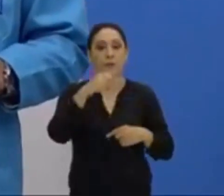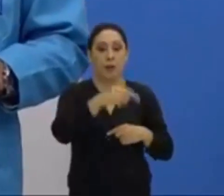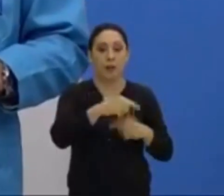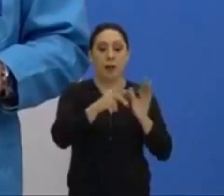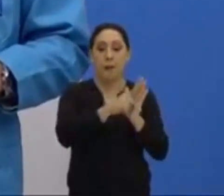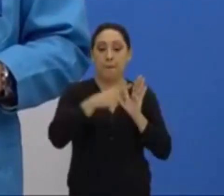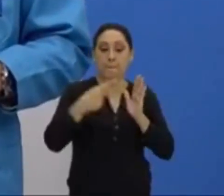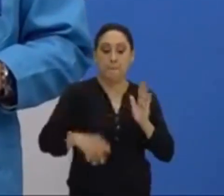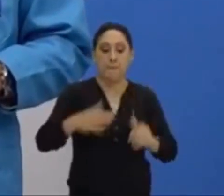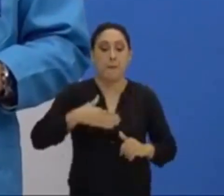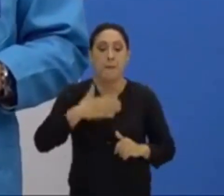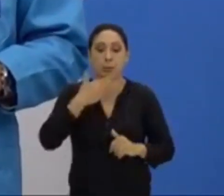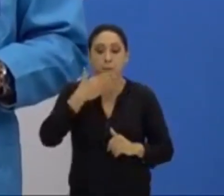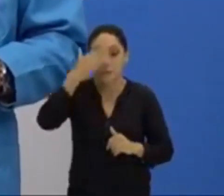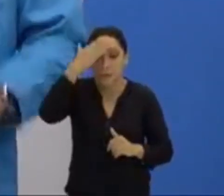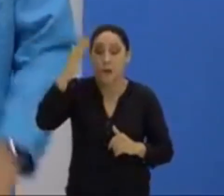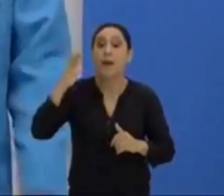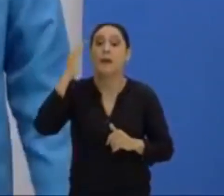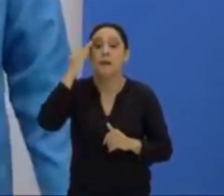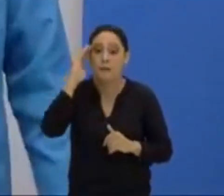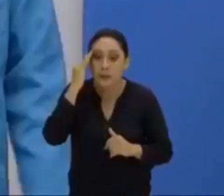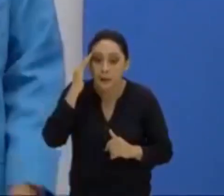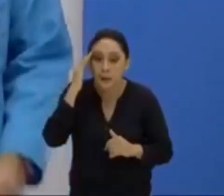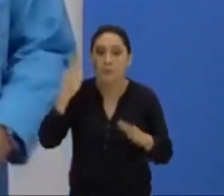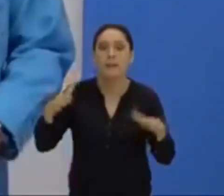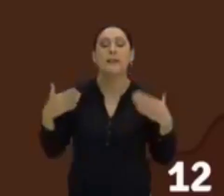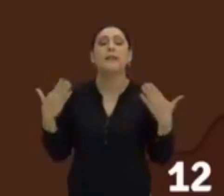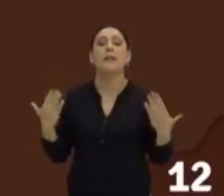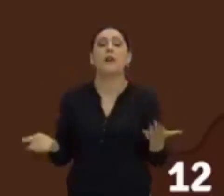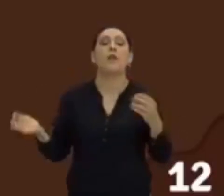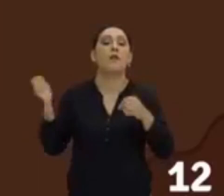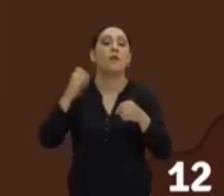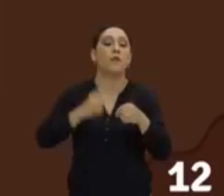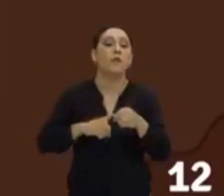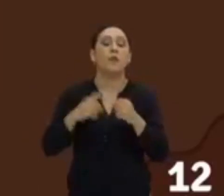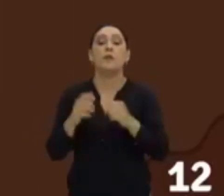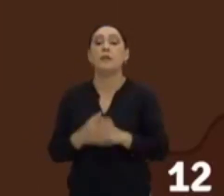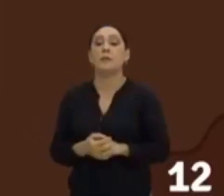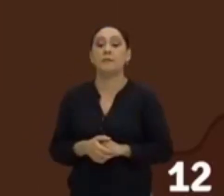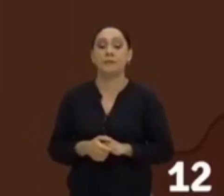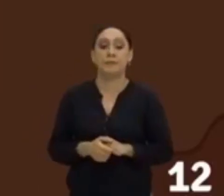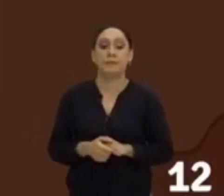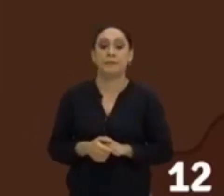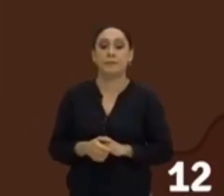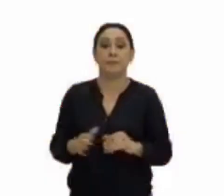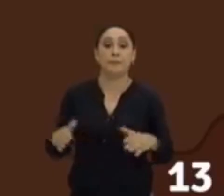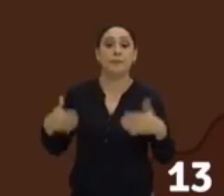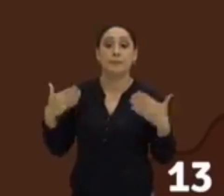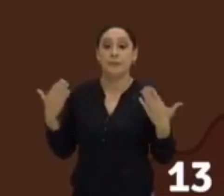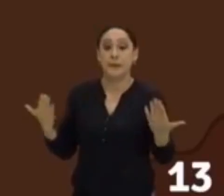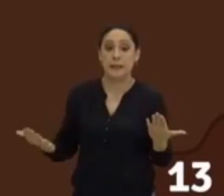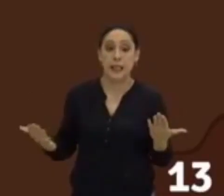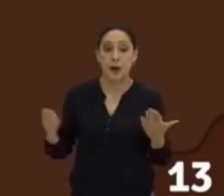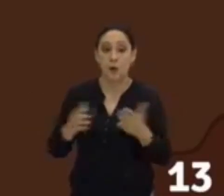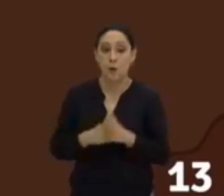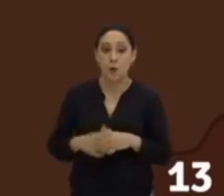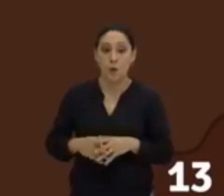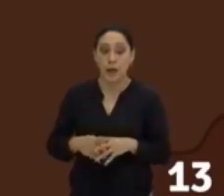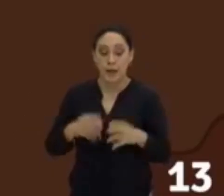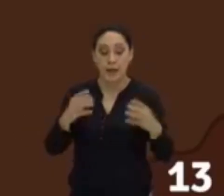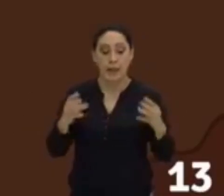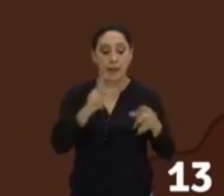árabes. Tranquilo? Bom, volta aqui novamente comigo para cá. Então, esses judeus